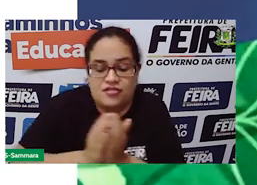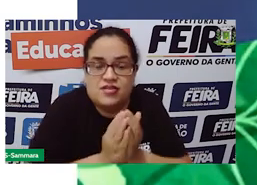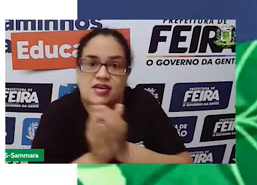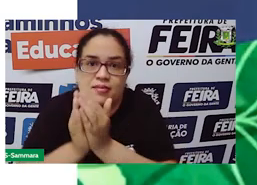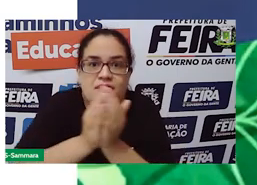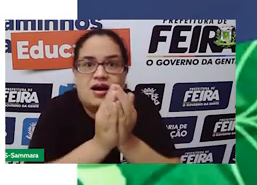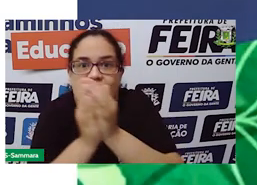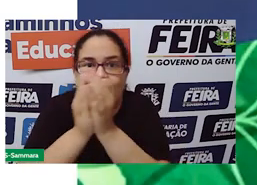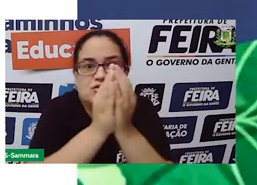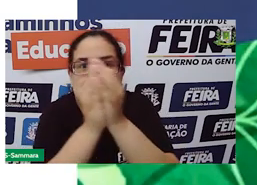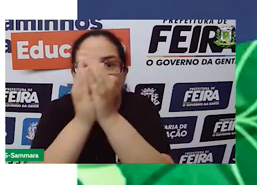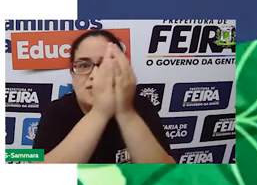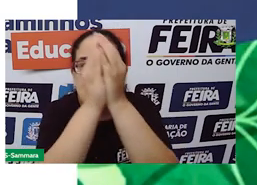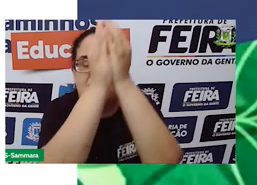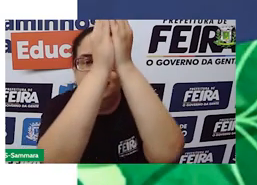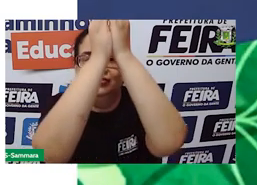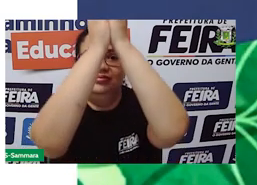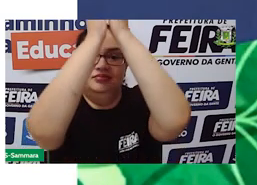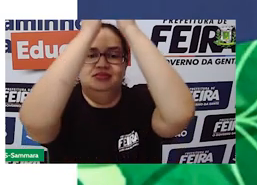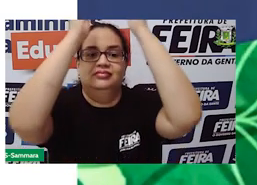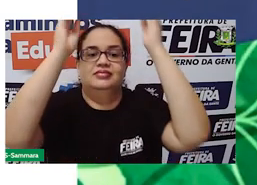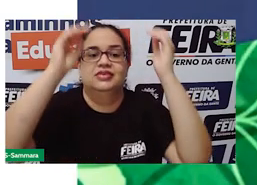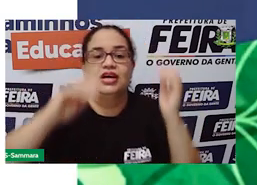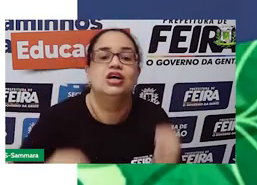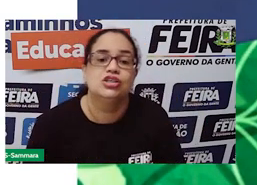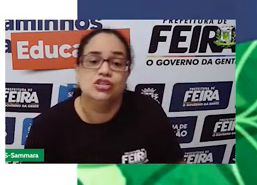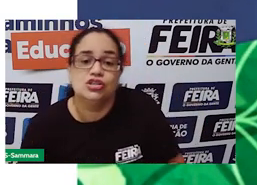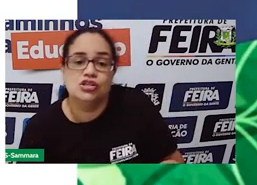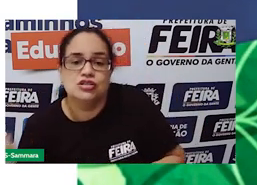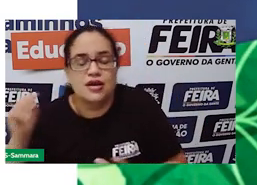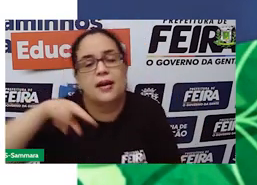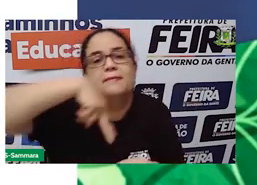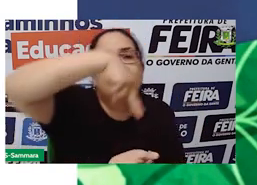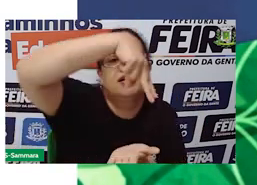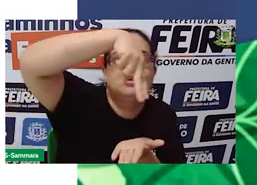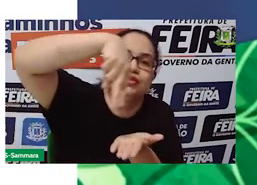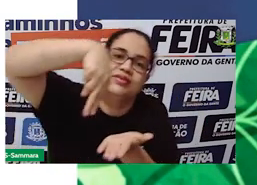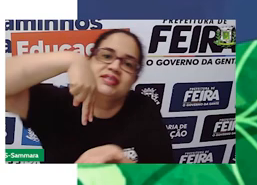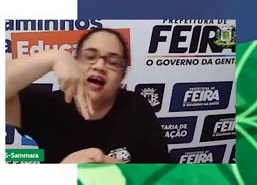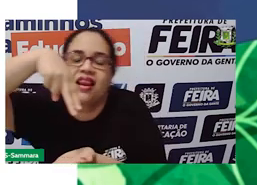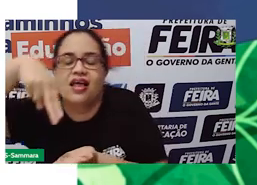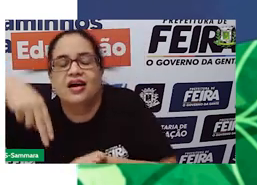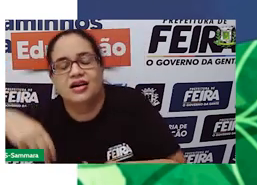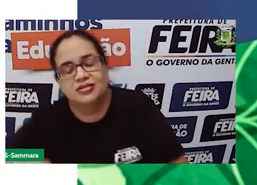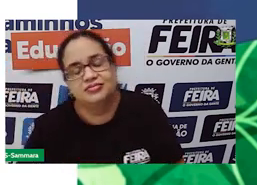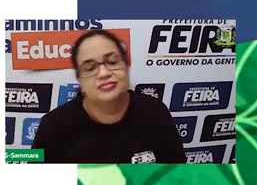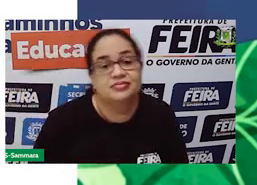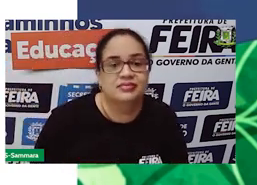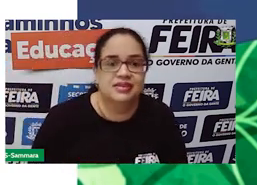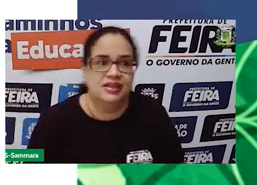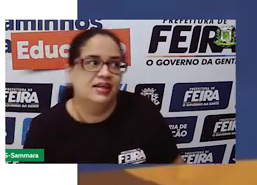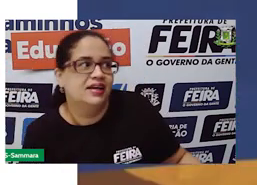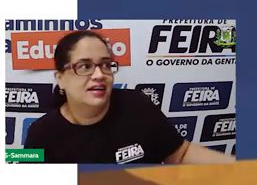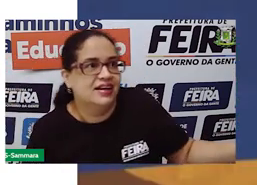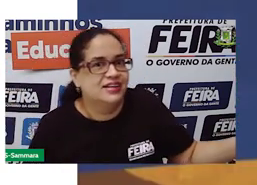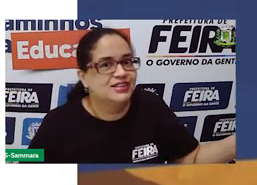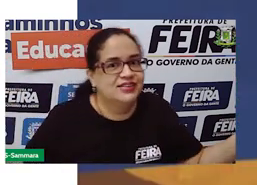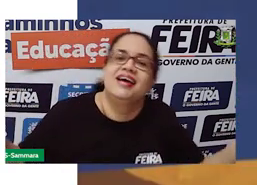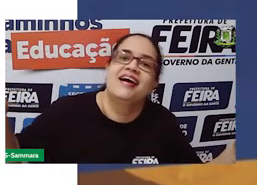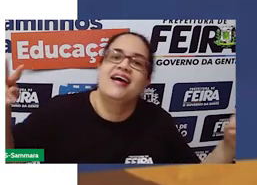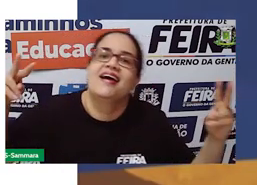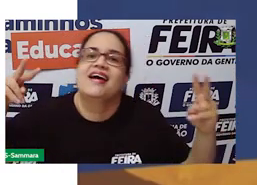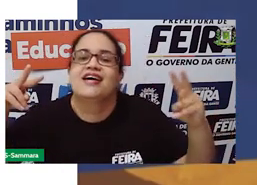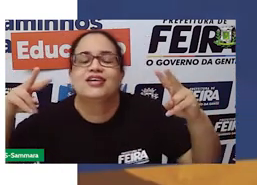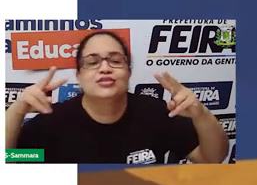Havia balões no ar, chote baião no salão. E